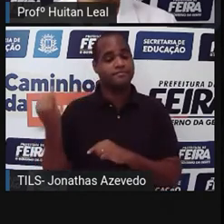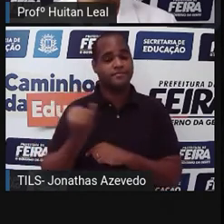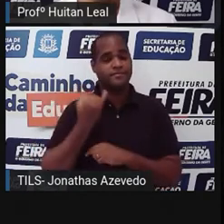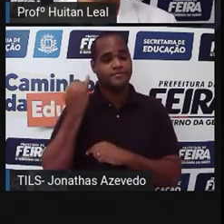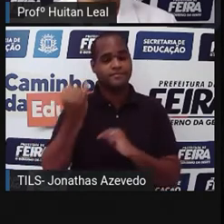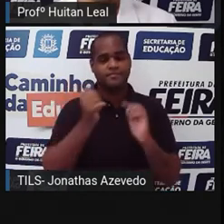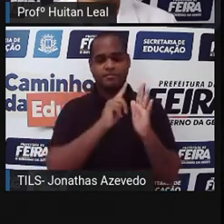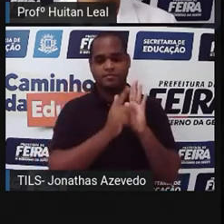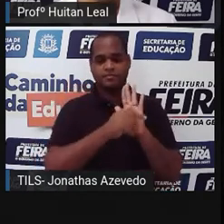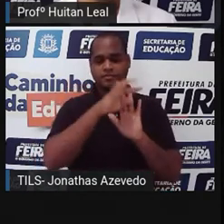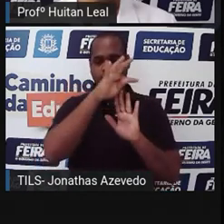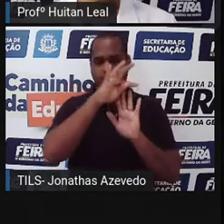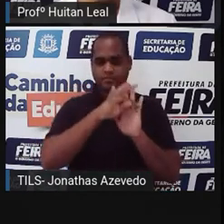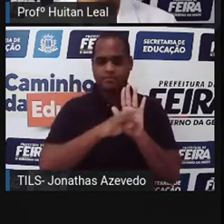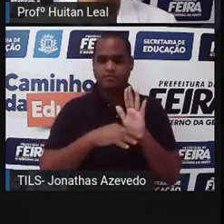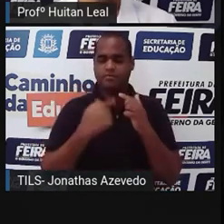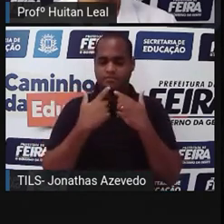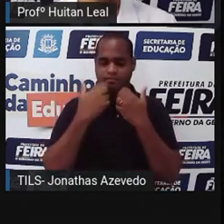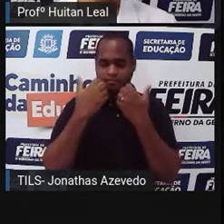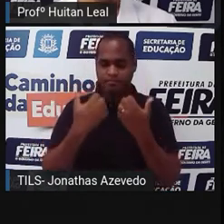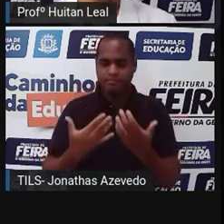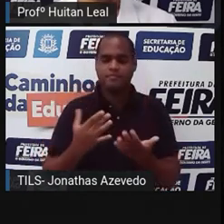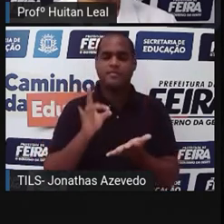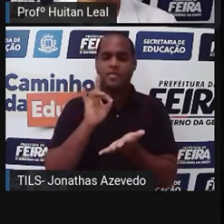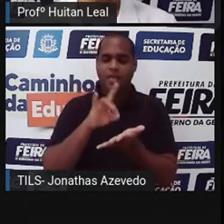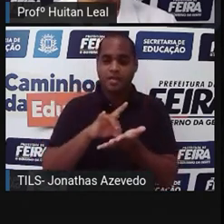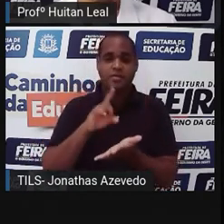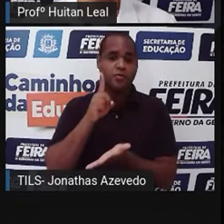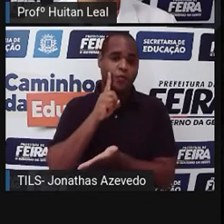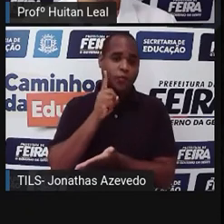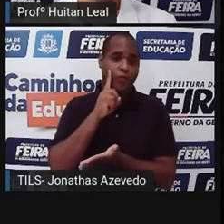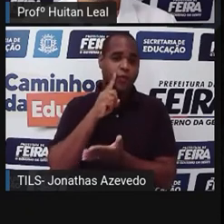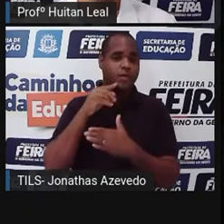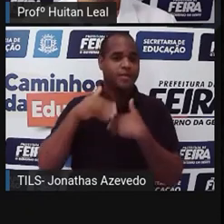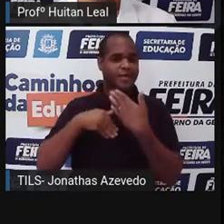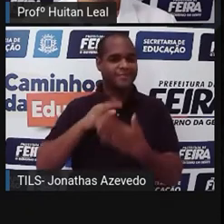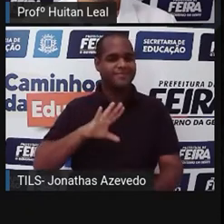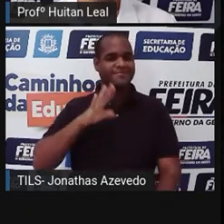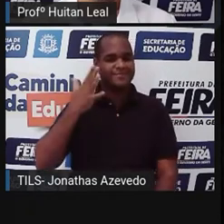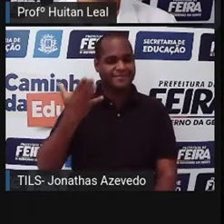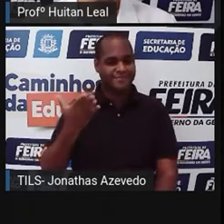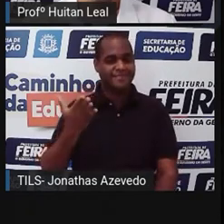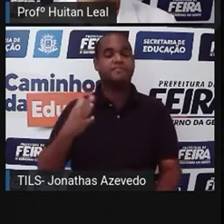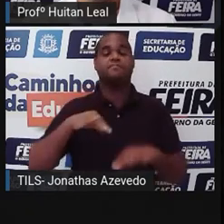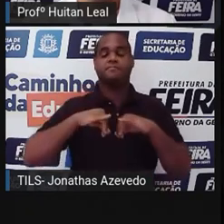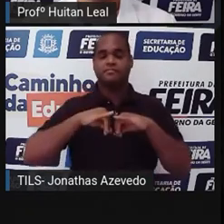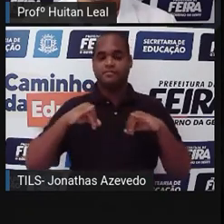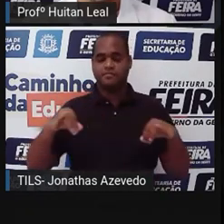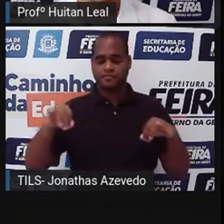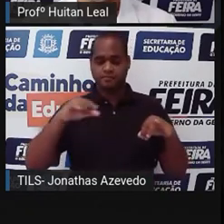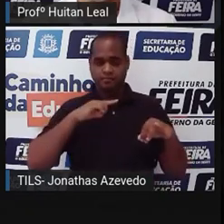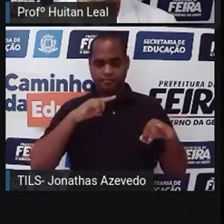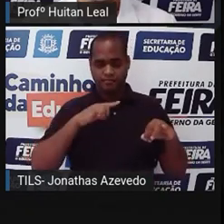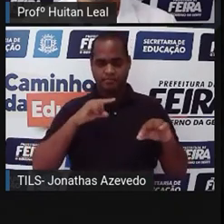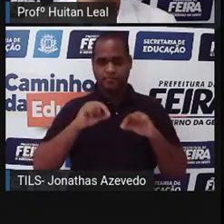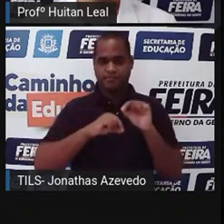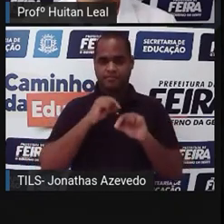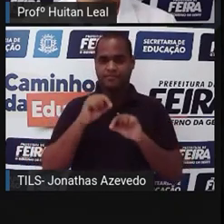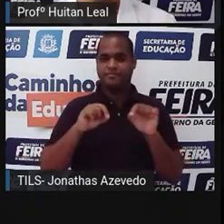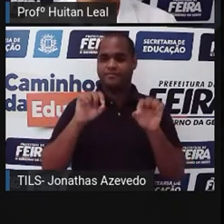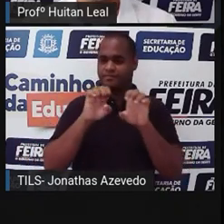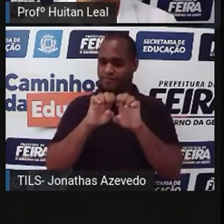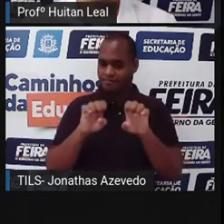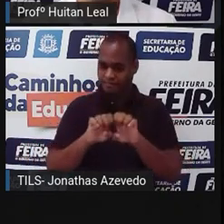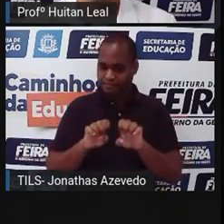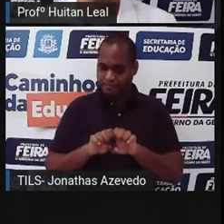gênero textual que relata fatos do cotidiano. Mas, como já foi dito, ela tem sua estrutura, não é?